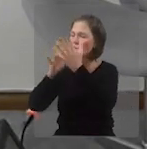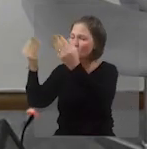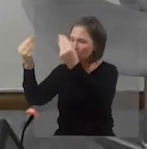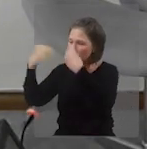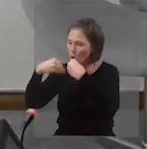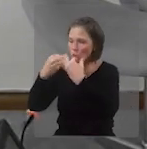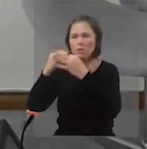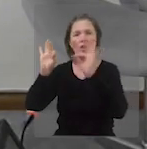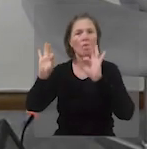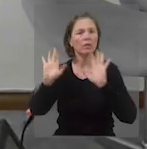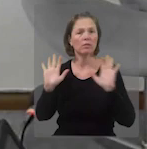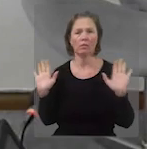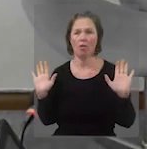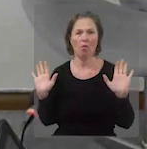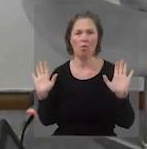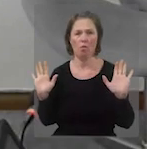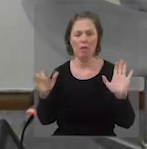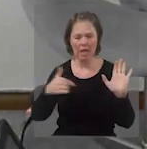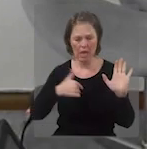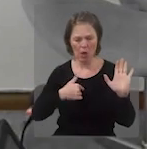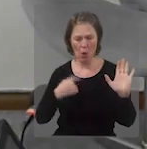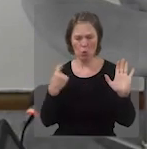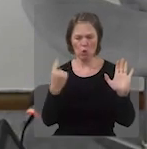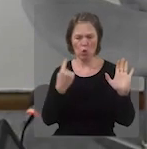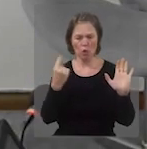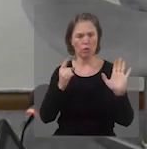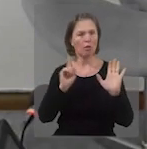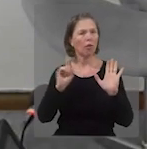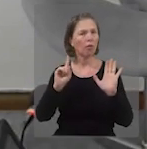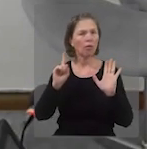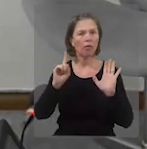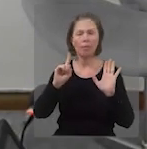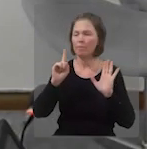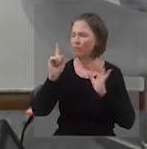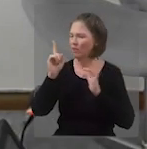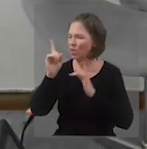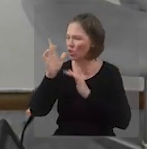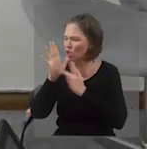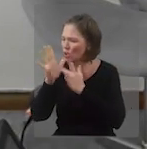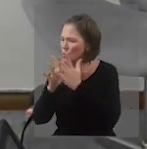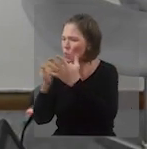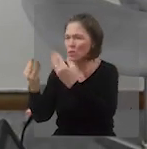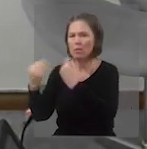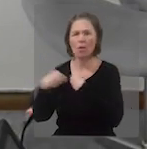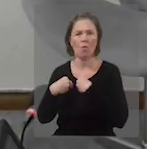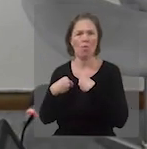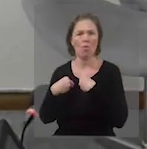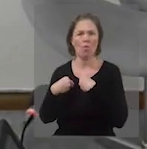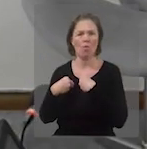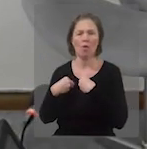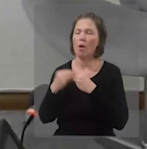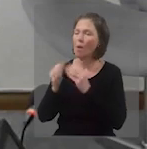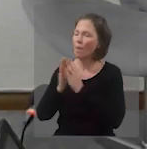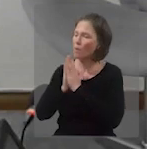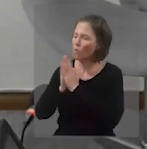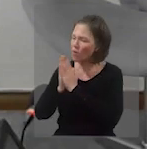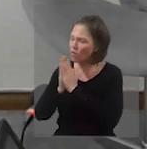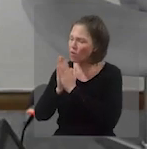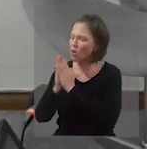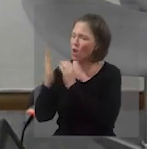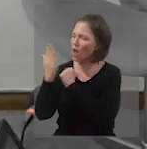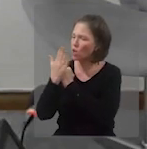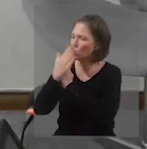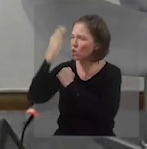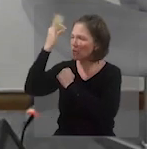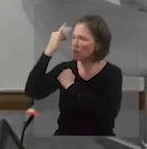Deus. Eu, por mim mesmo, sozinho, não. E nessa confissão, nessa busca do perdão, tenho que dizer, por favor, me dá